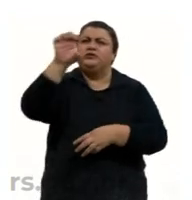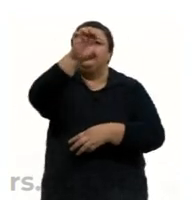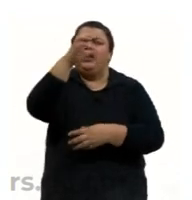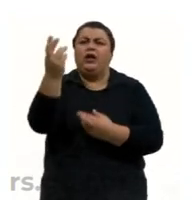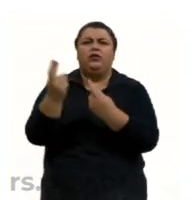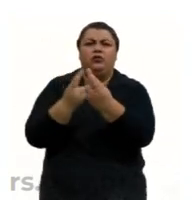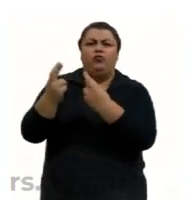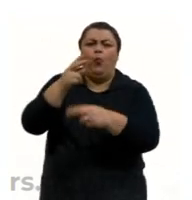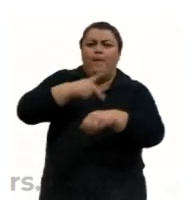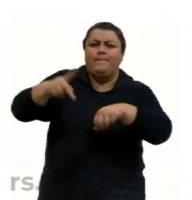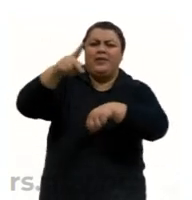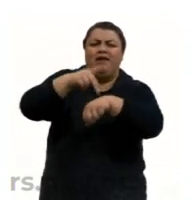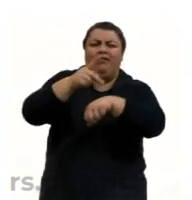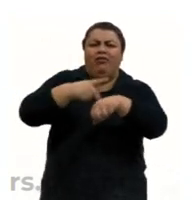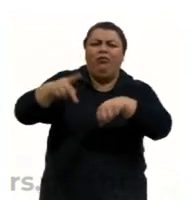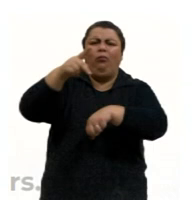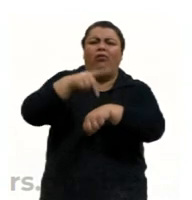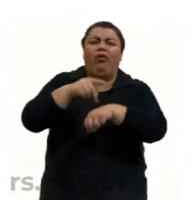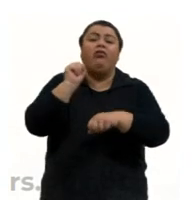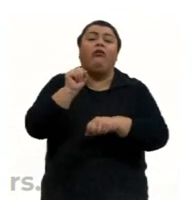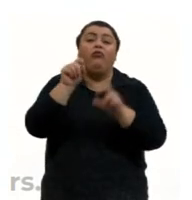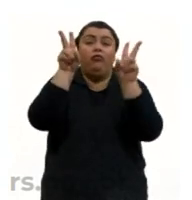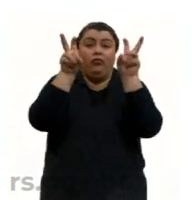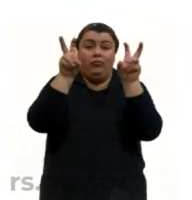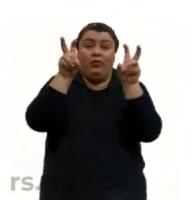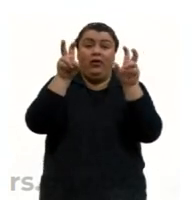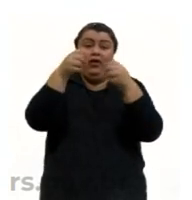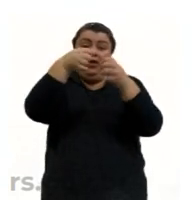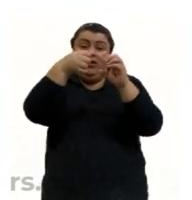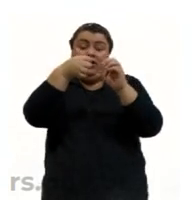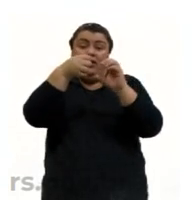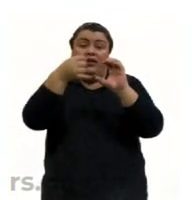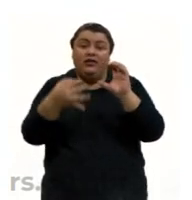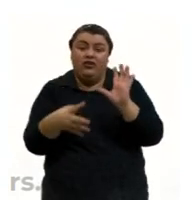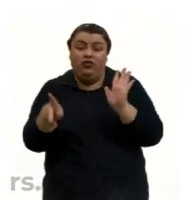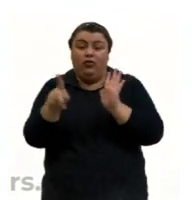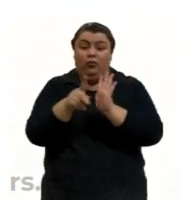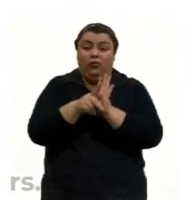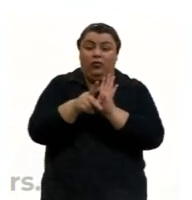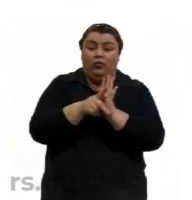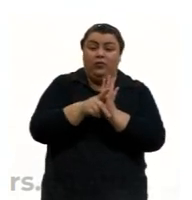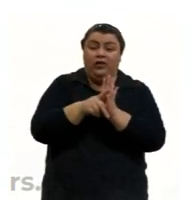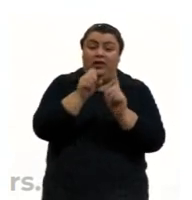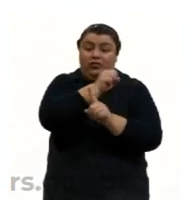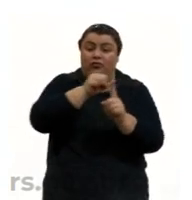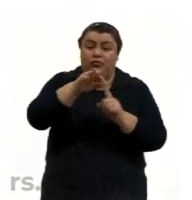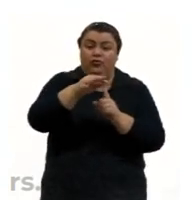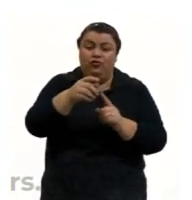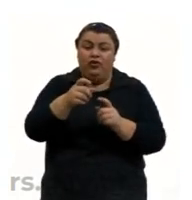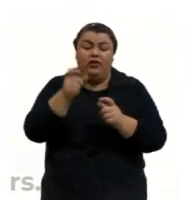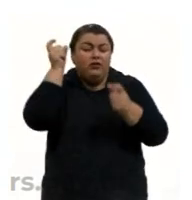aspectos, são temas que a Sociologia se preocupa, esse mundo das relações sociais.